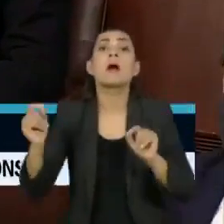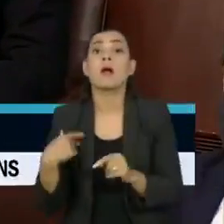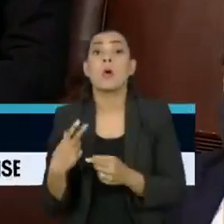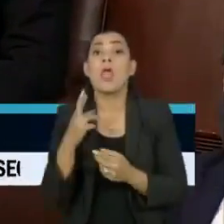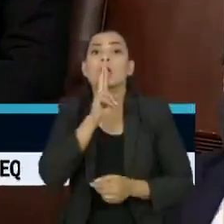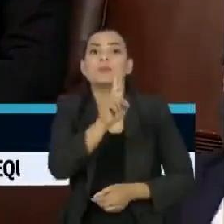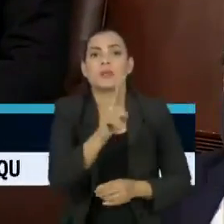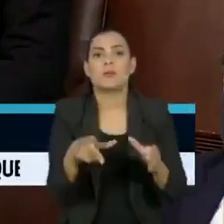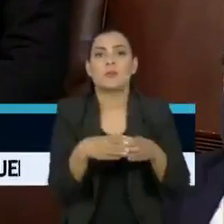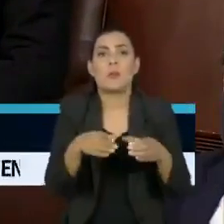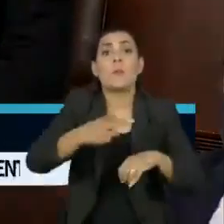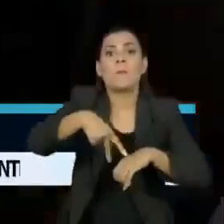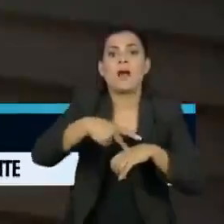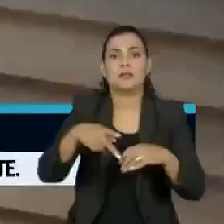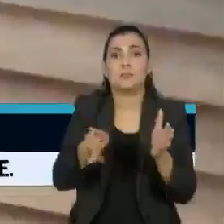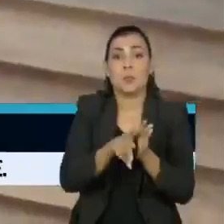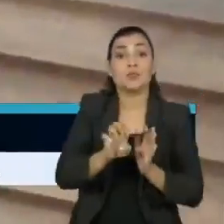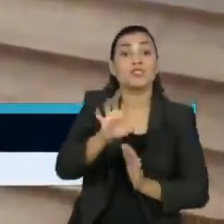resultado do Arizona.